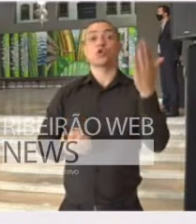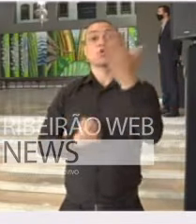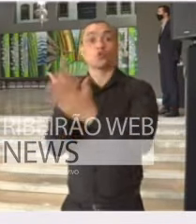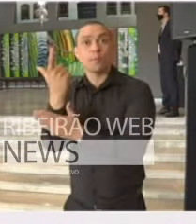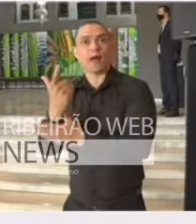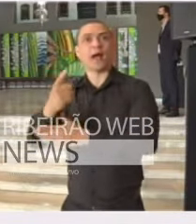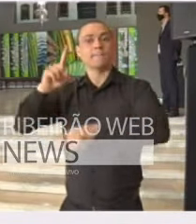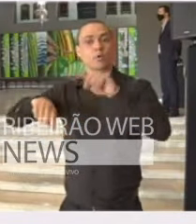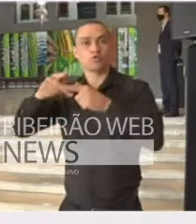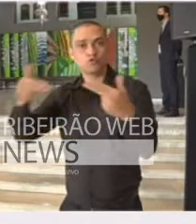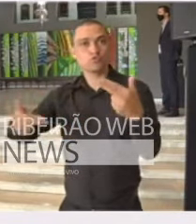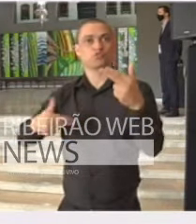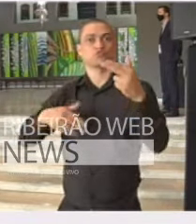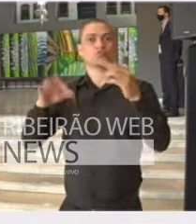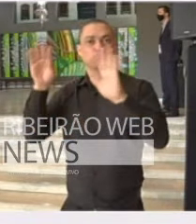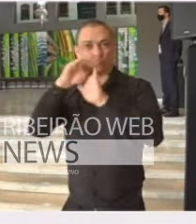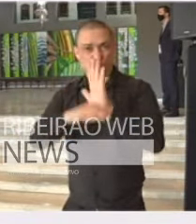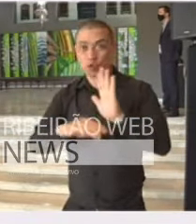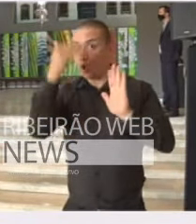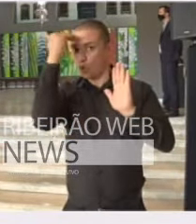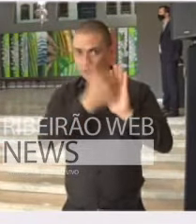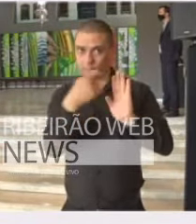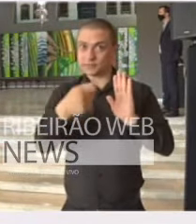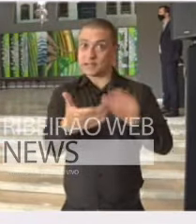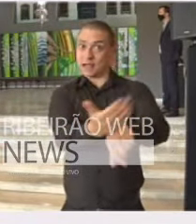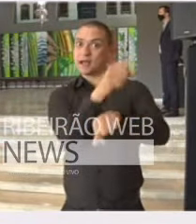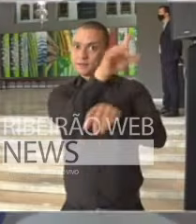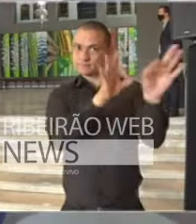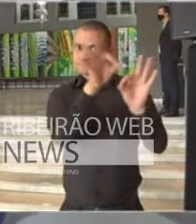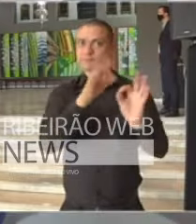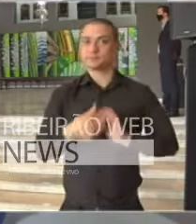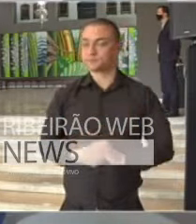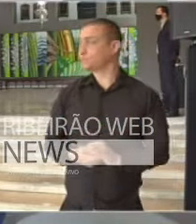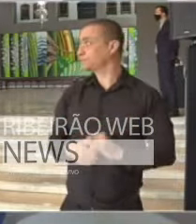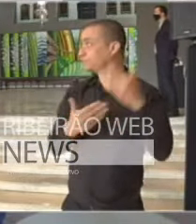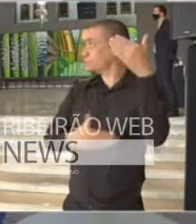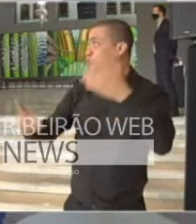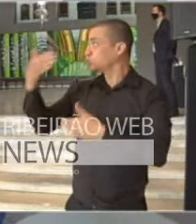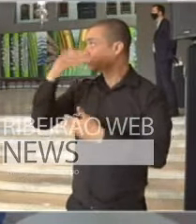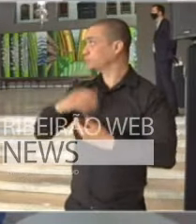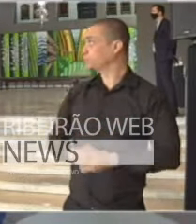e o cumprimento de 100% destes protocolos. Pode passar, por favor.